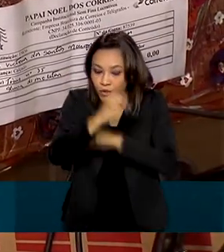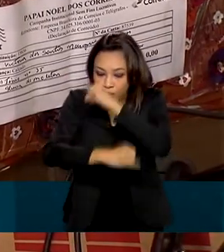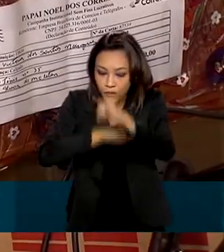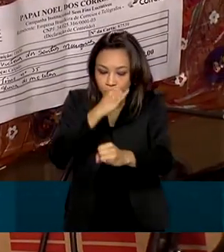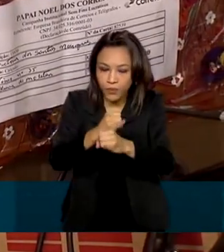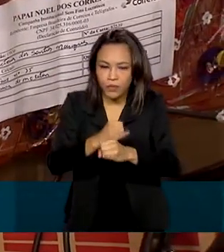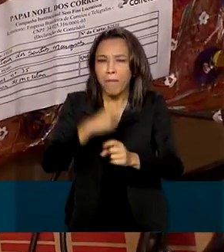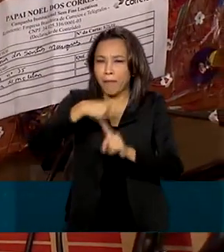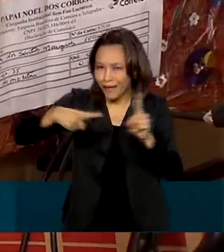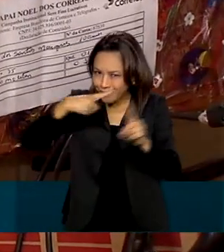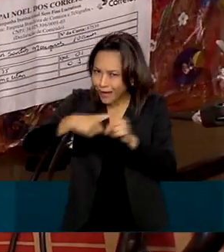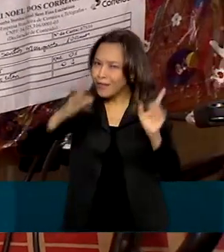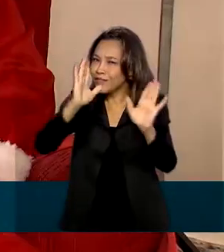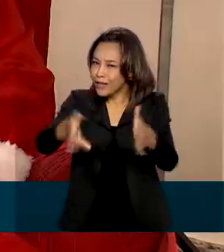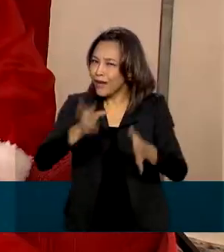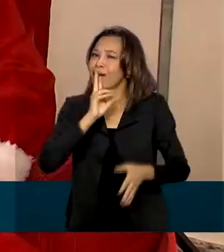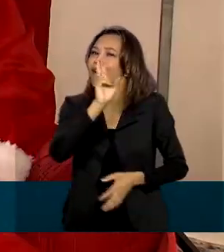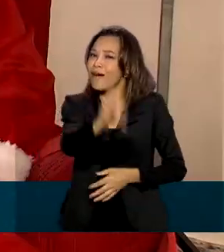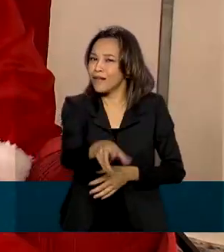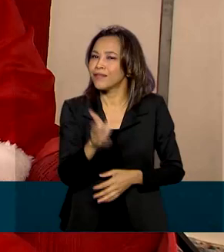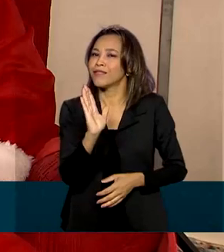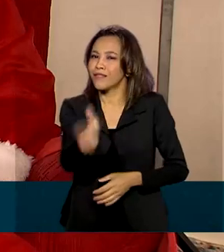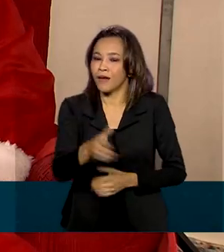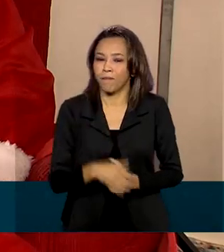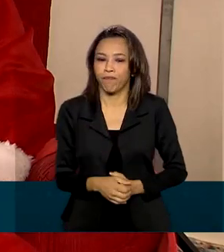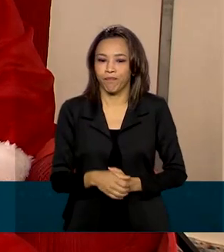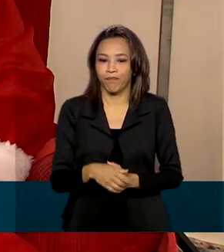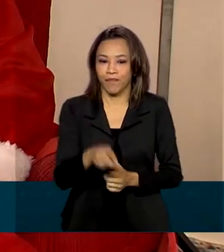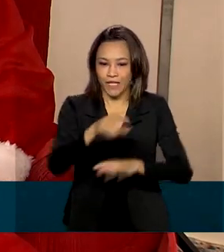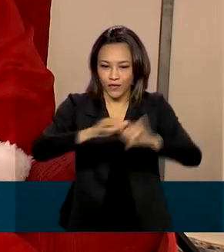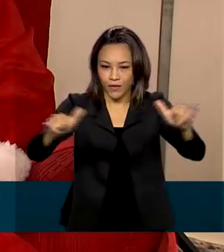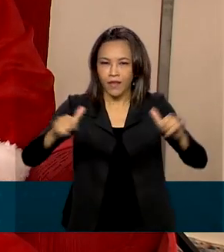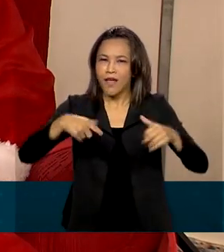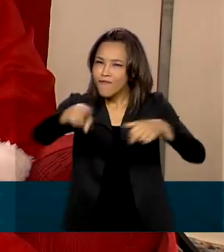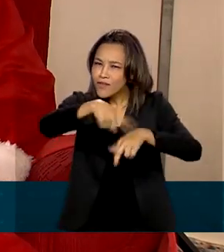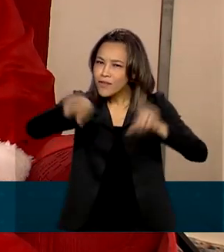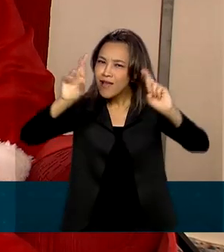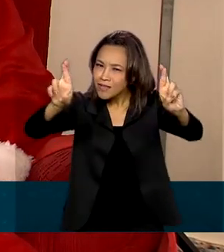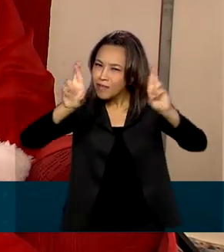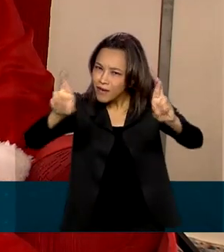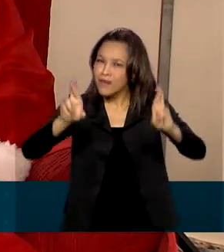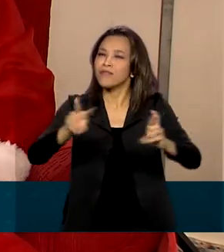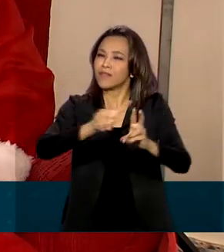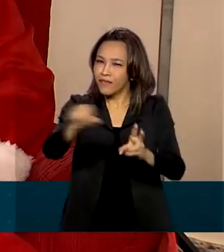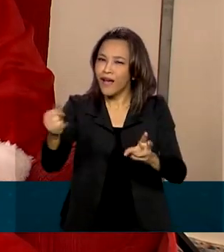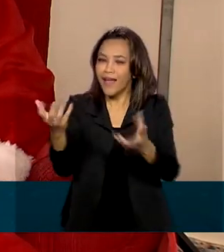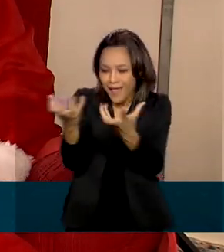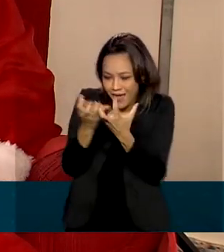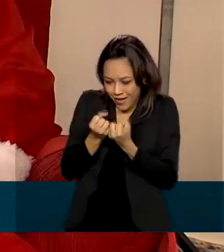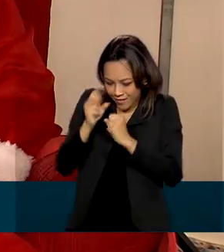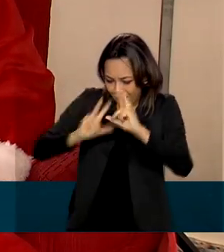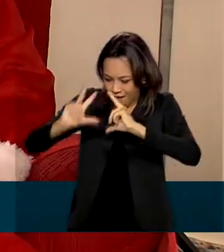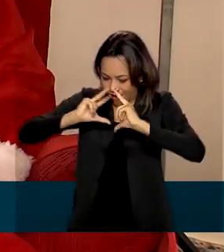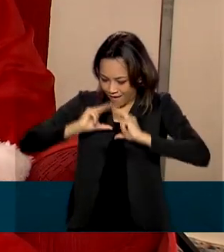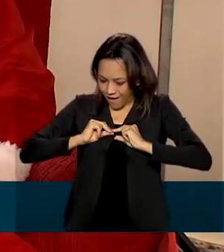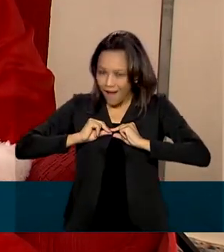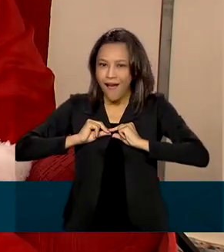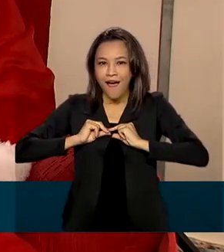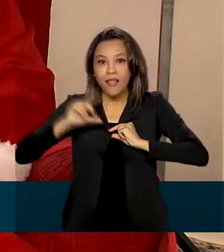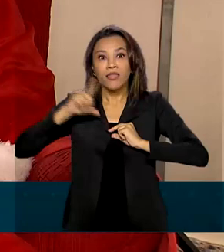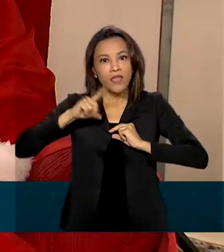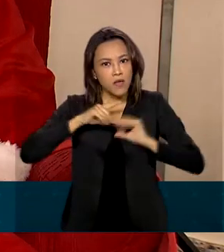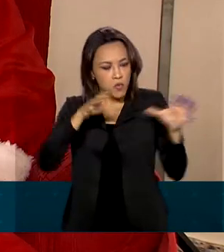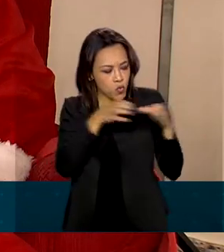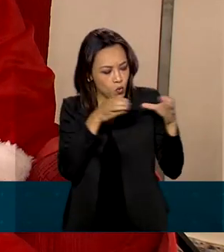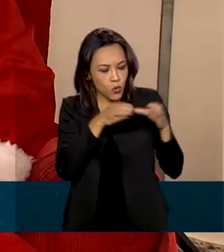metade já foi atendida, viu? Tenham esperança que vocês irão receber. Porque nós temos uma equipe